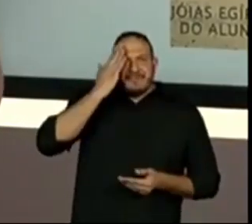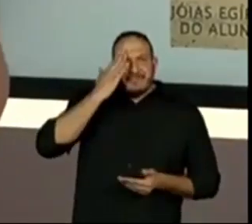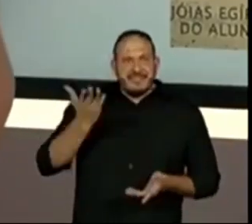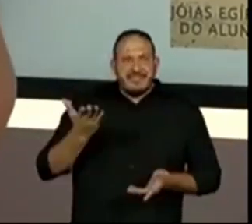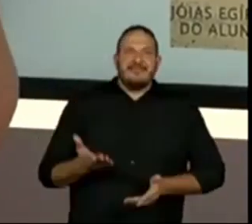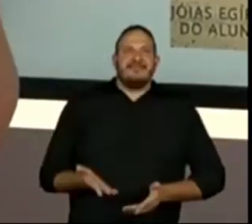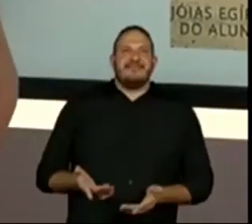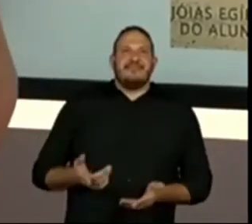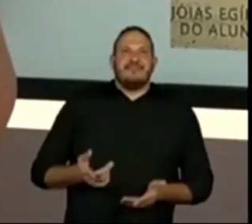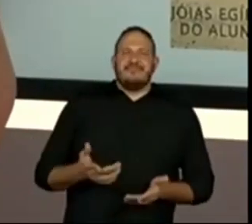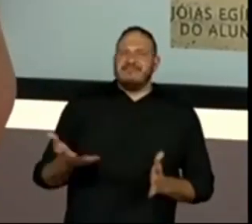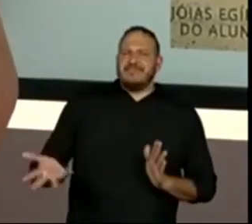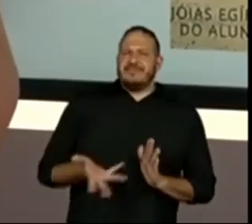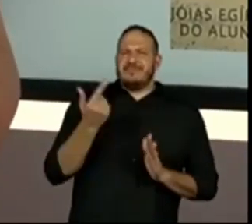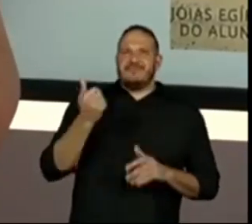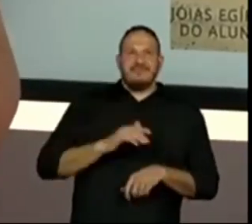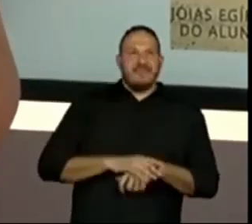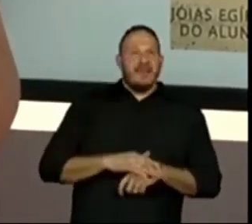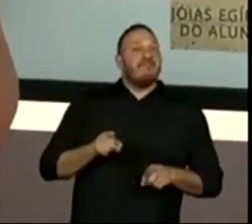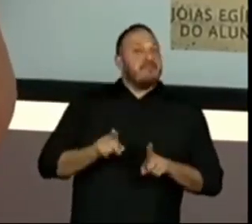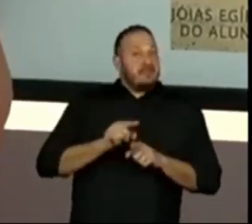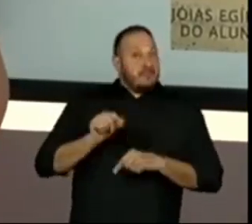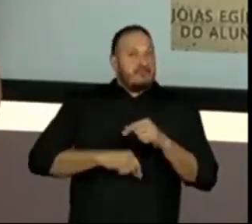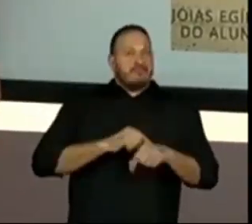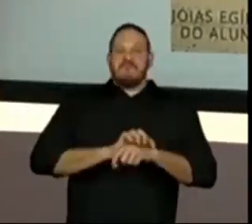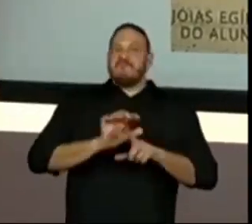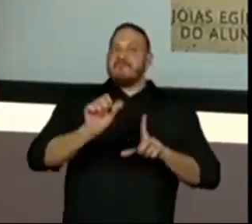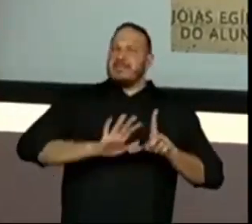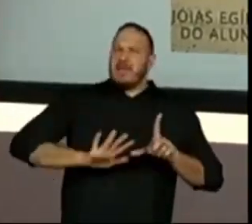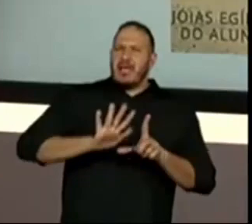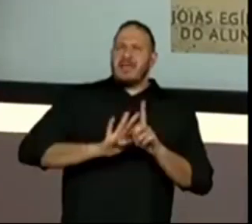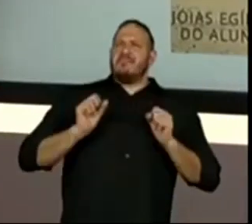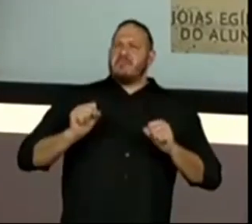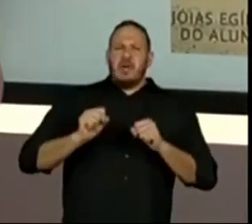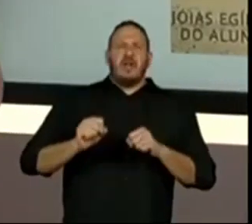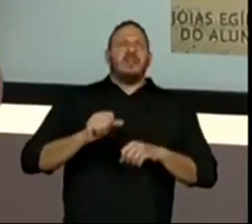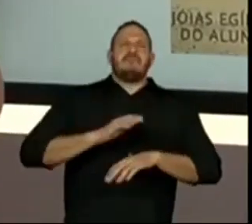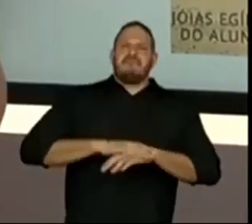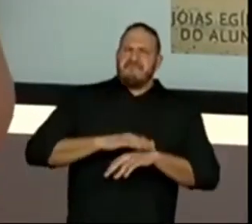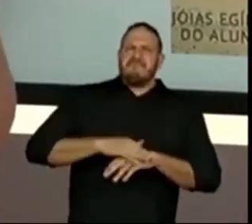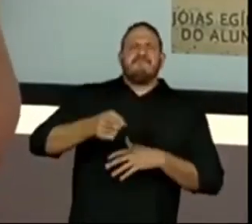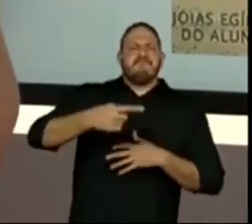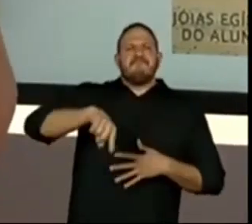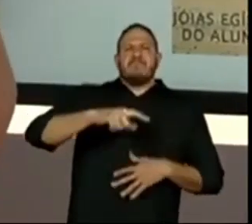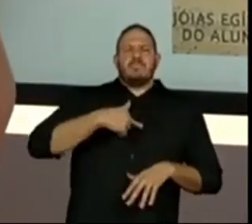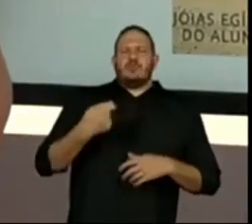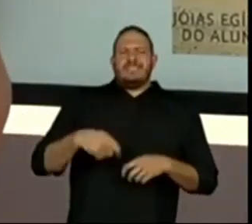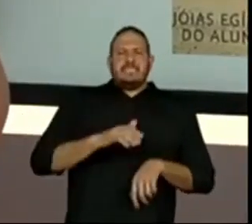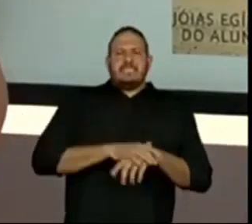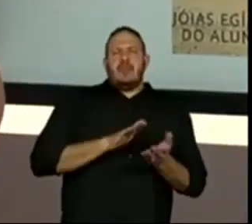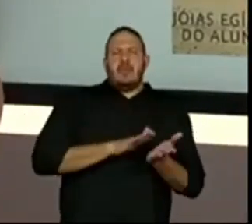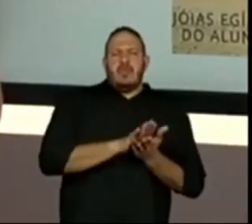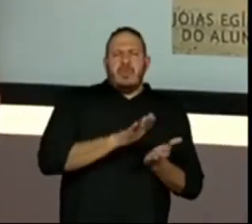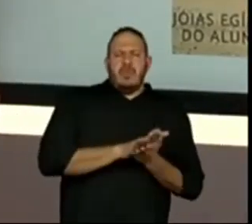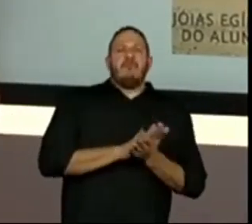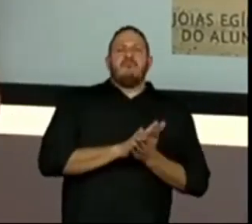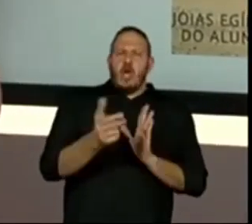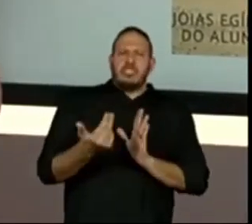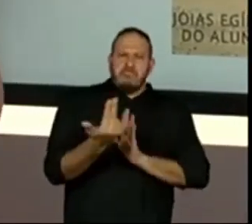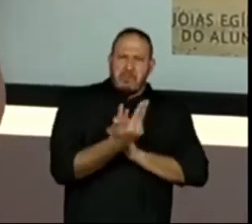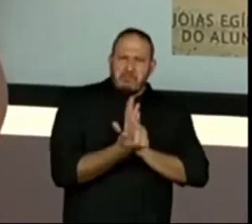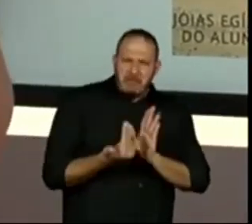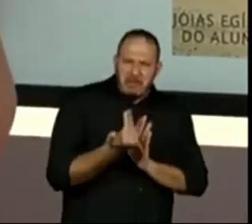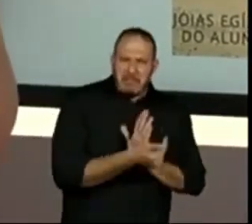As joias do Egito. As imagens ficam legais. Pode fazer, gente, não precisa imprimir, não. Pode pintar as imagens, sim.